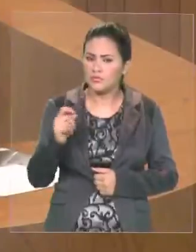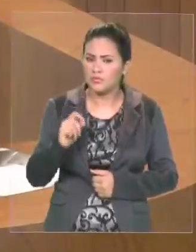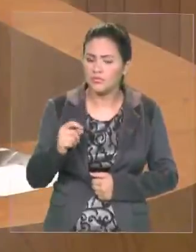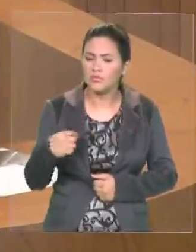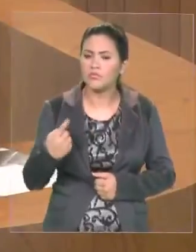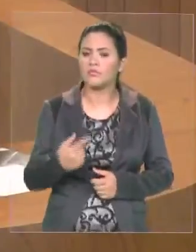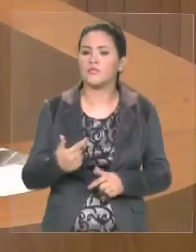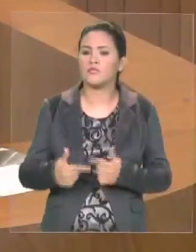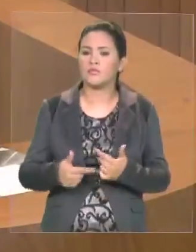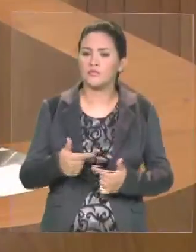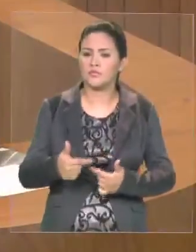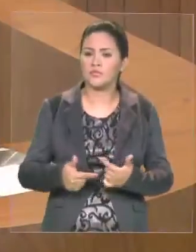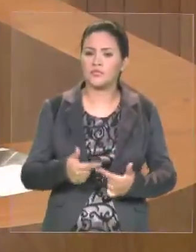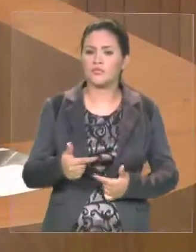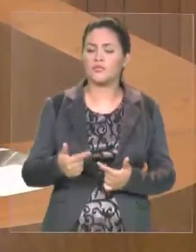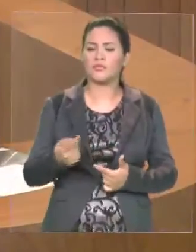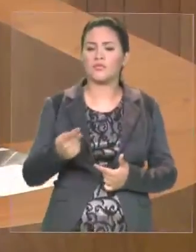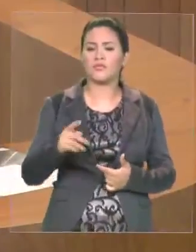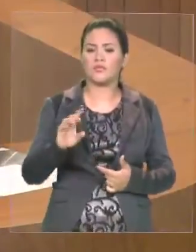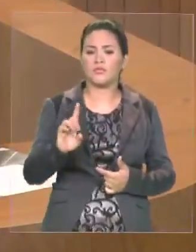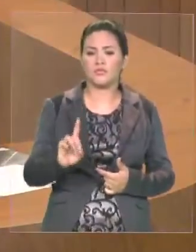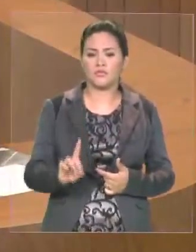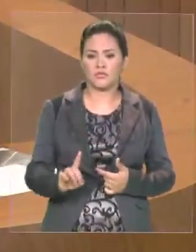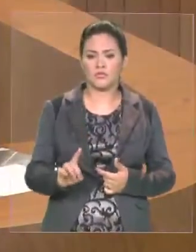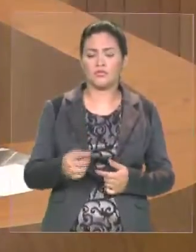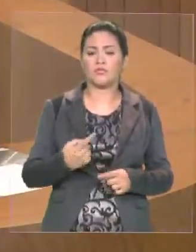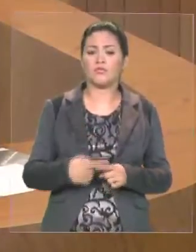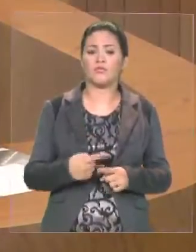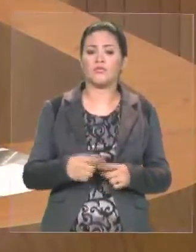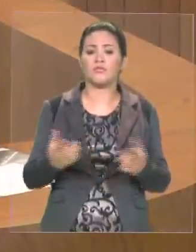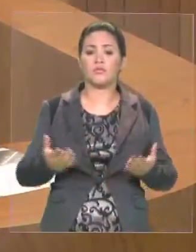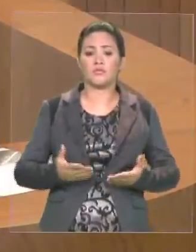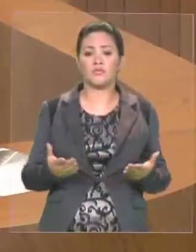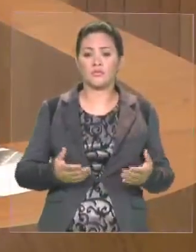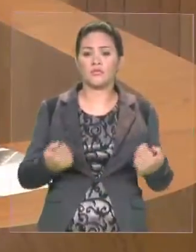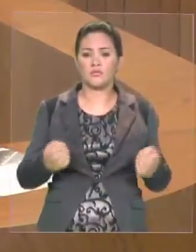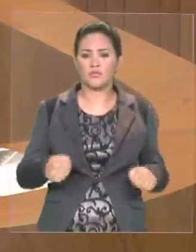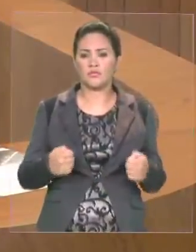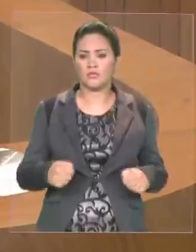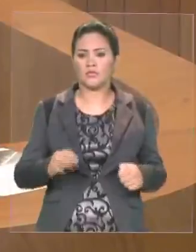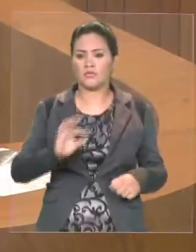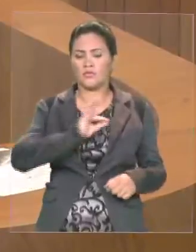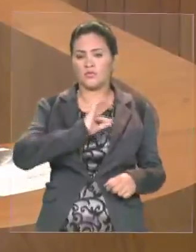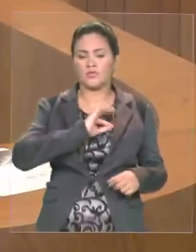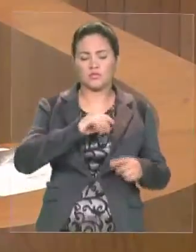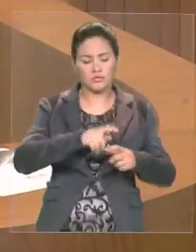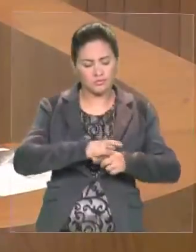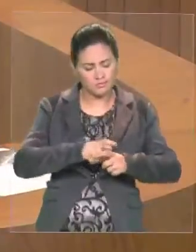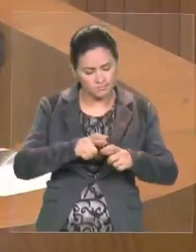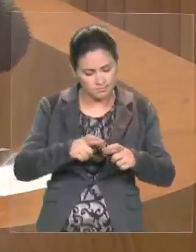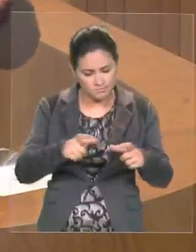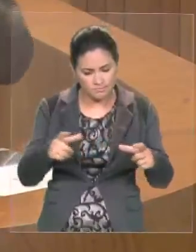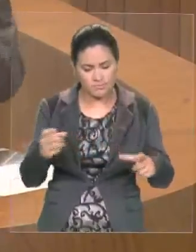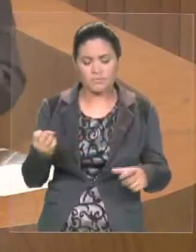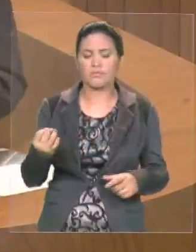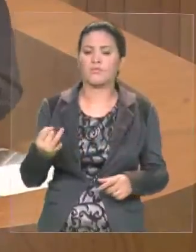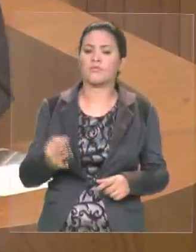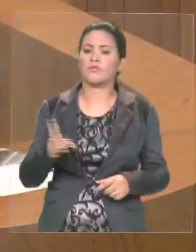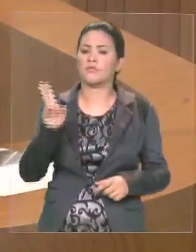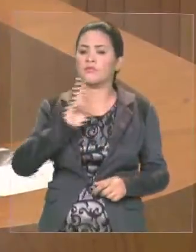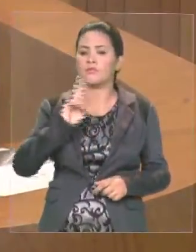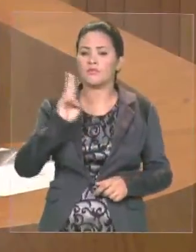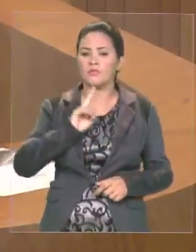estar também lutando por este ponto importante, porque, hoje, nós precisamos recompor as forças policiais com a maior brevidade possível. E, dado